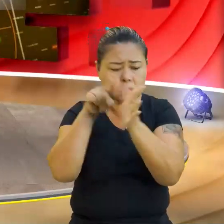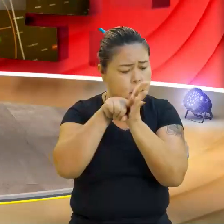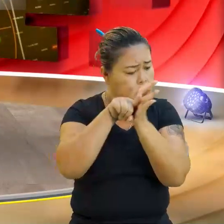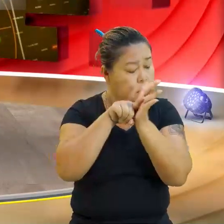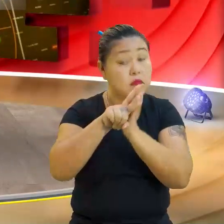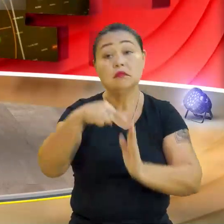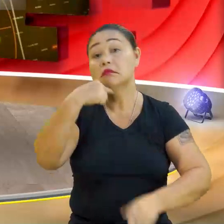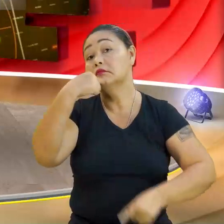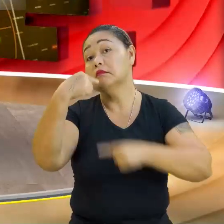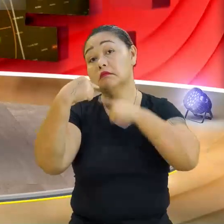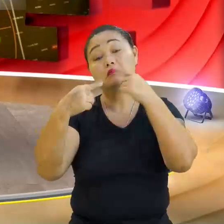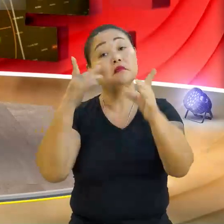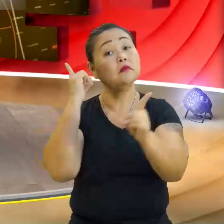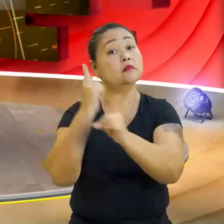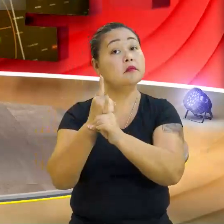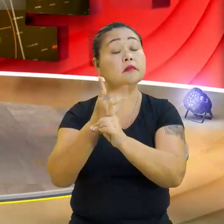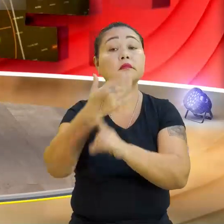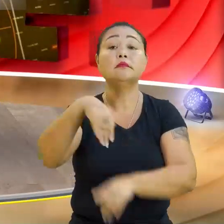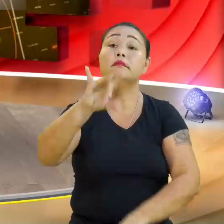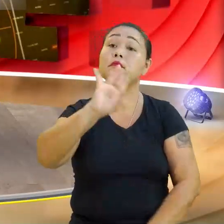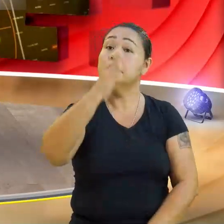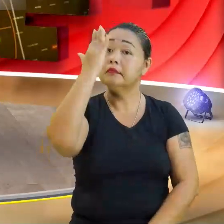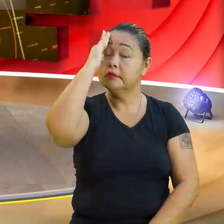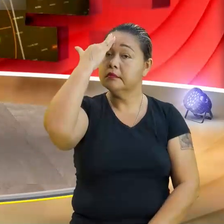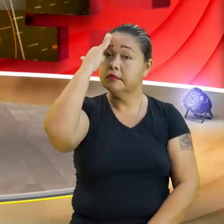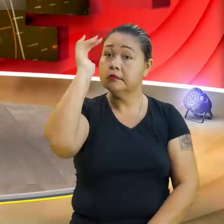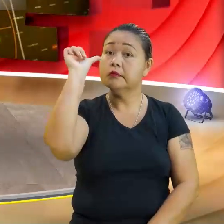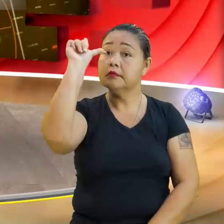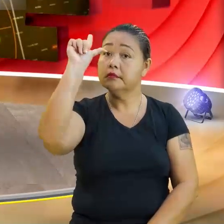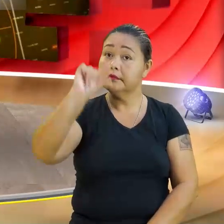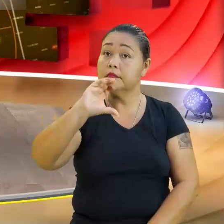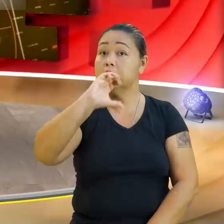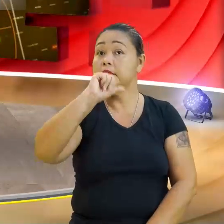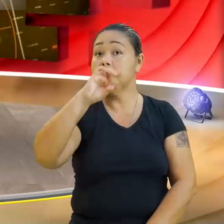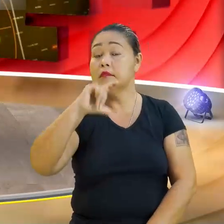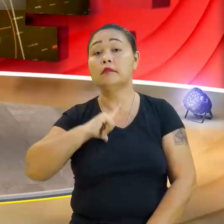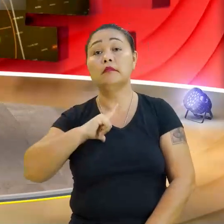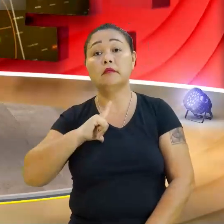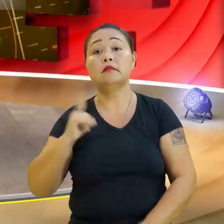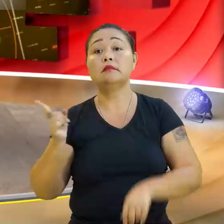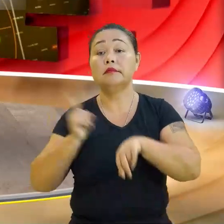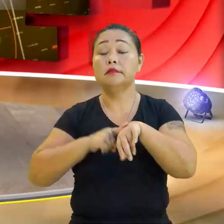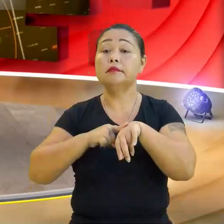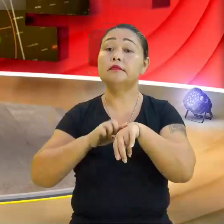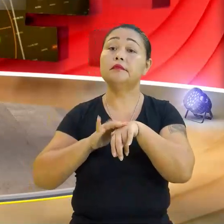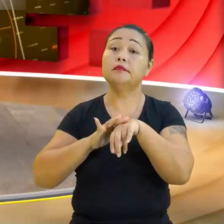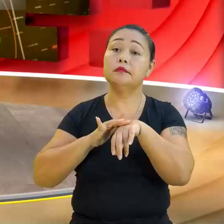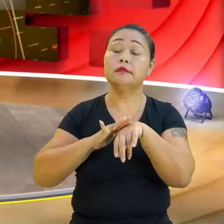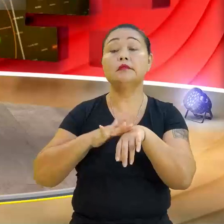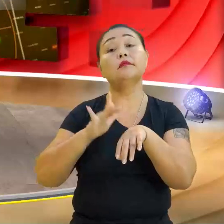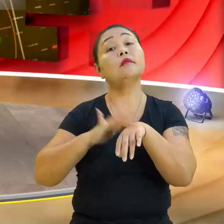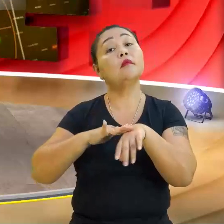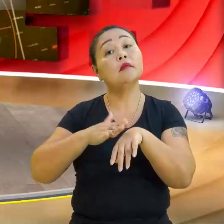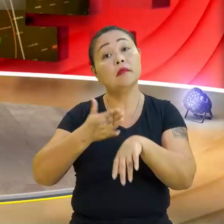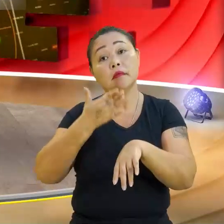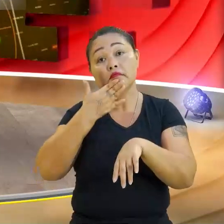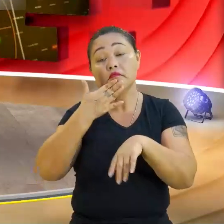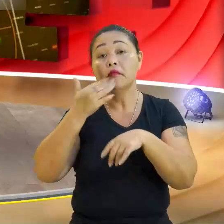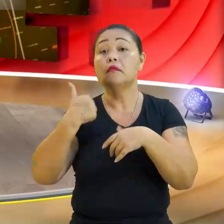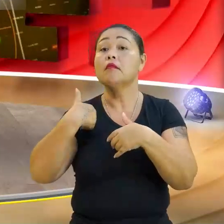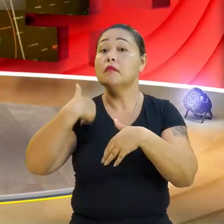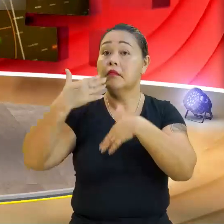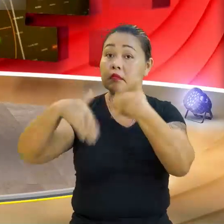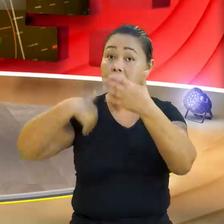deu. Mas, assim, é só você entender. Quanto menos casos, significa que está ficando melhor, está aumentando o número de pessoas